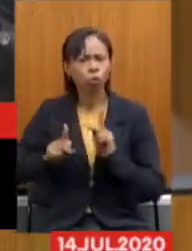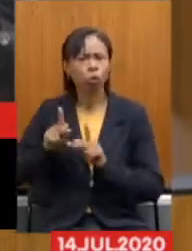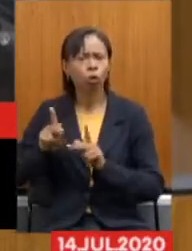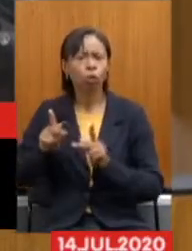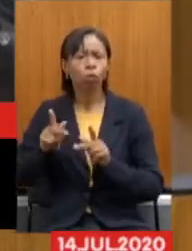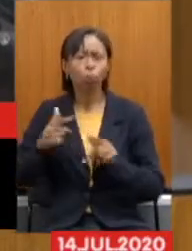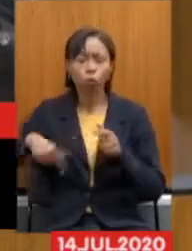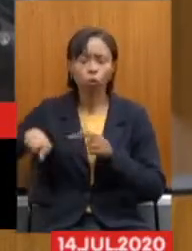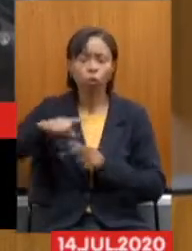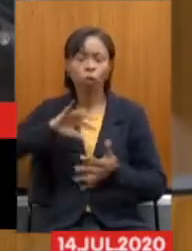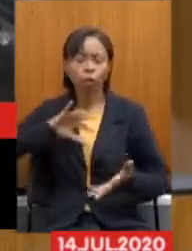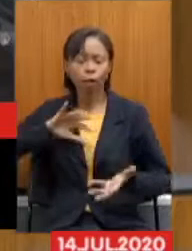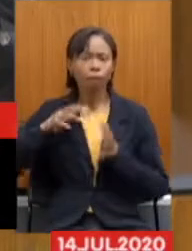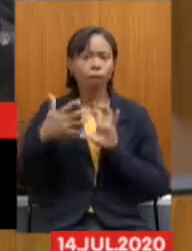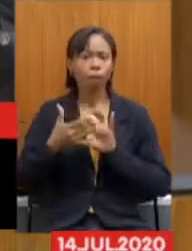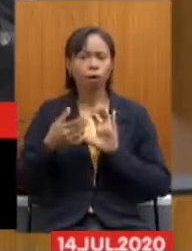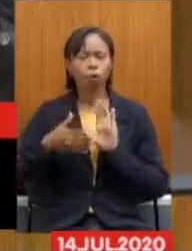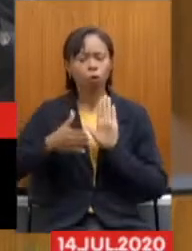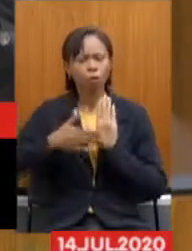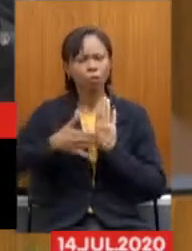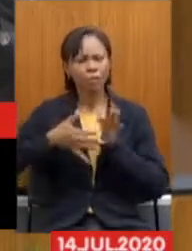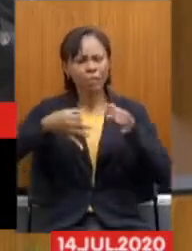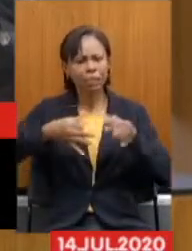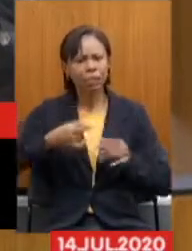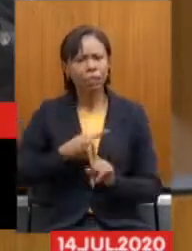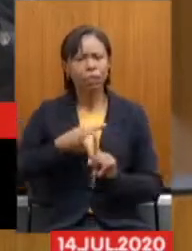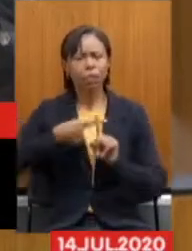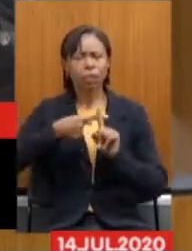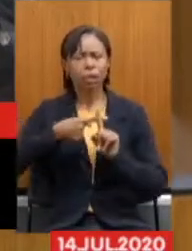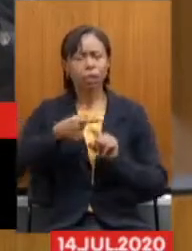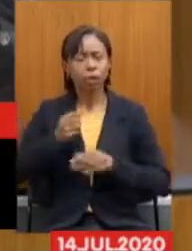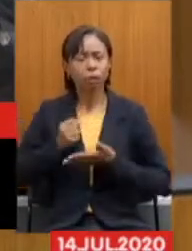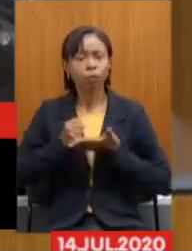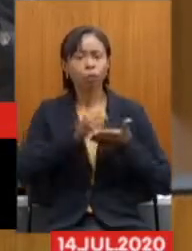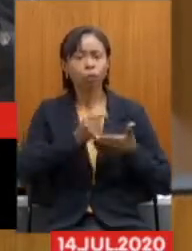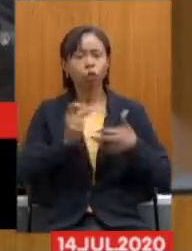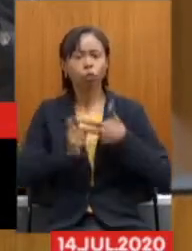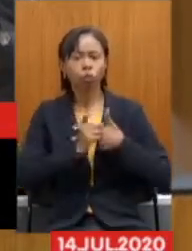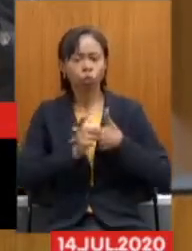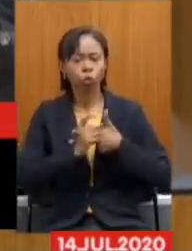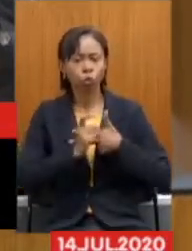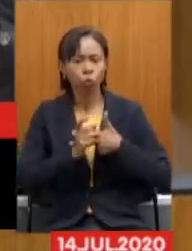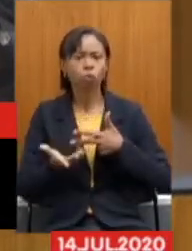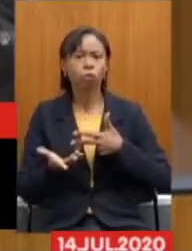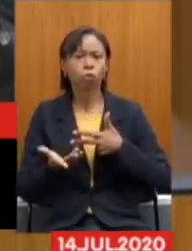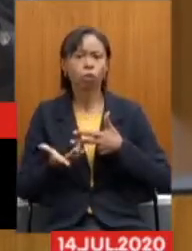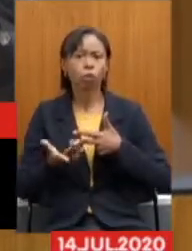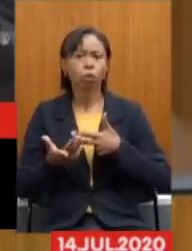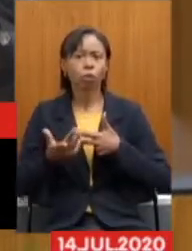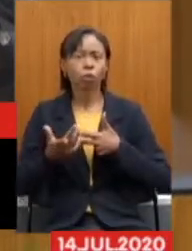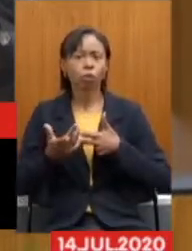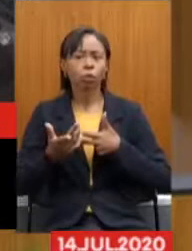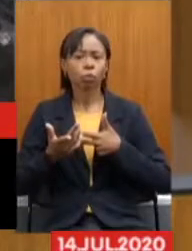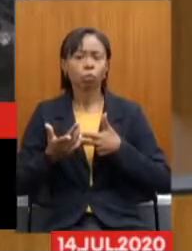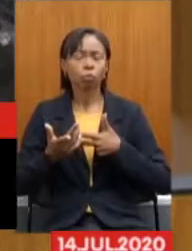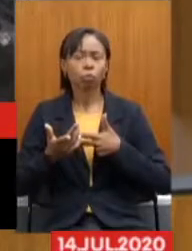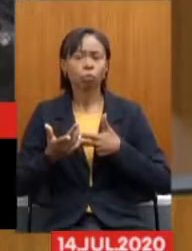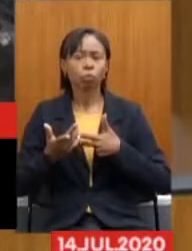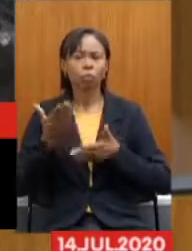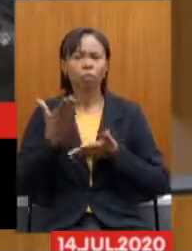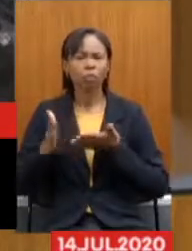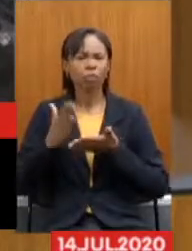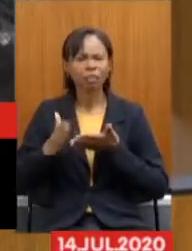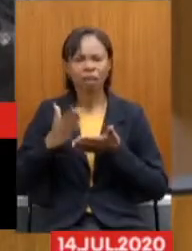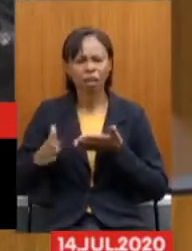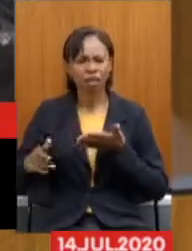faremos uma reforma propositiva e positiva, ajudando o Executivo, tirando a peste do PL, que cria um verdadeiro trenzinho